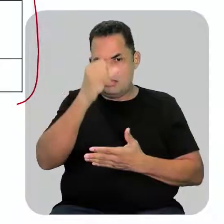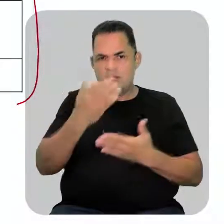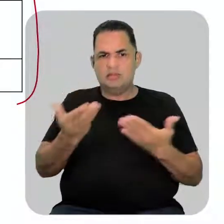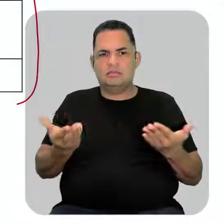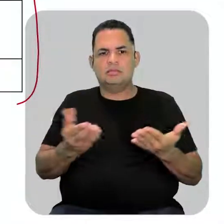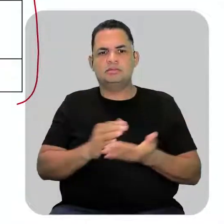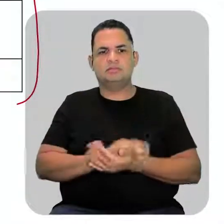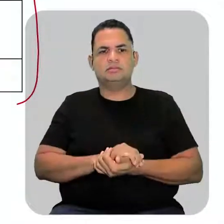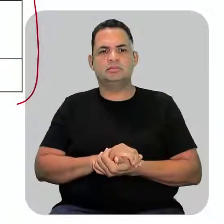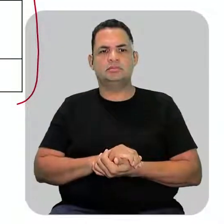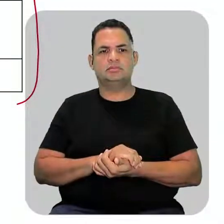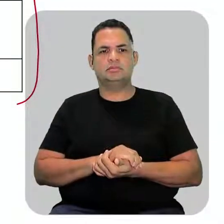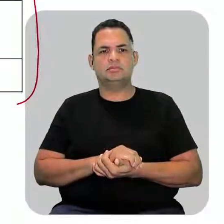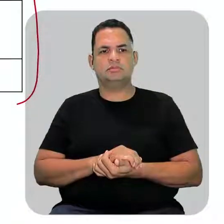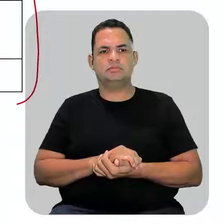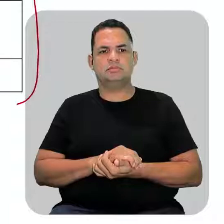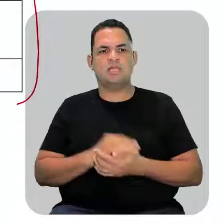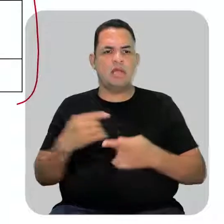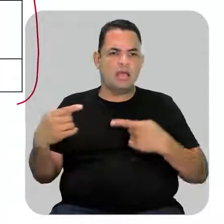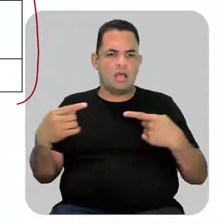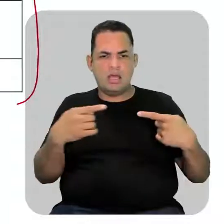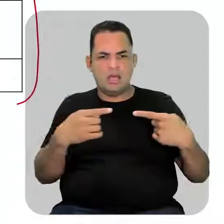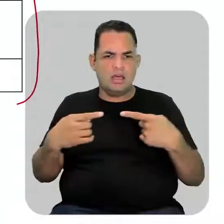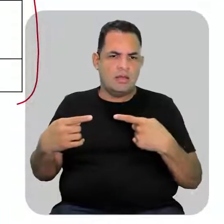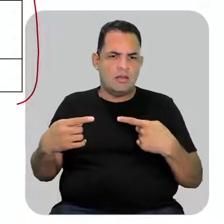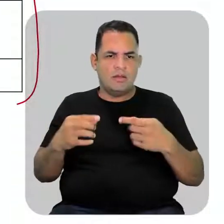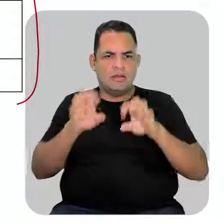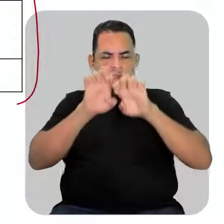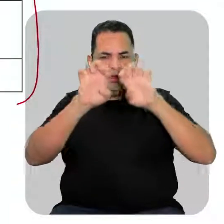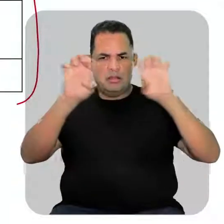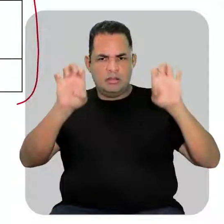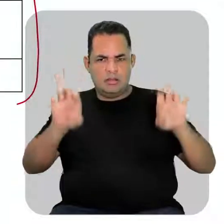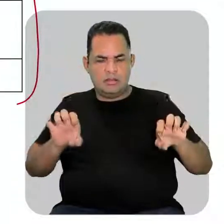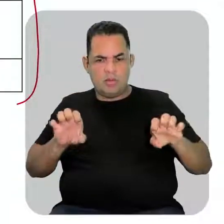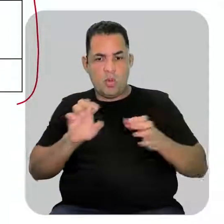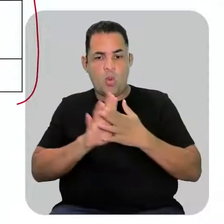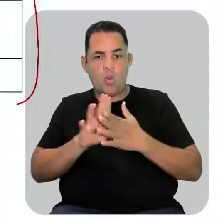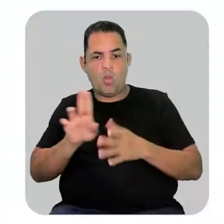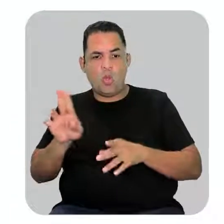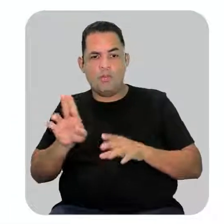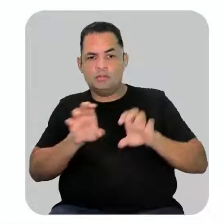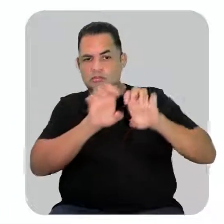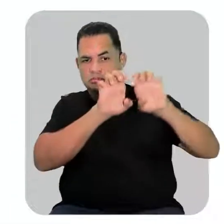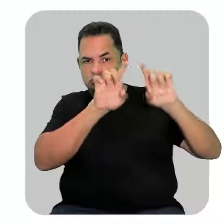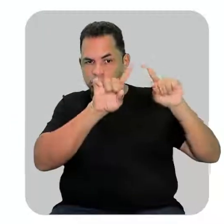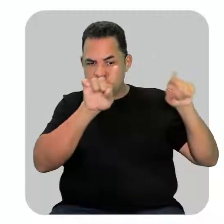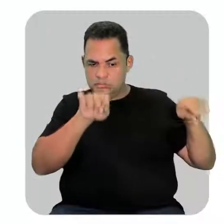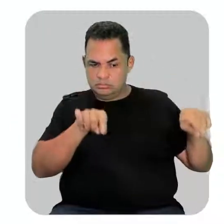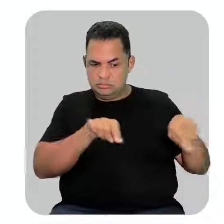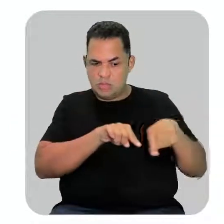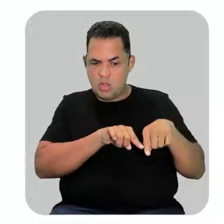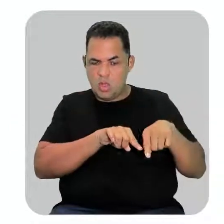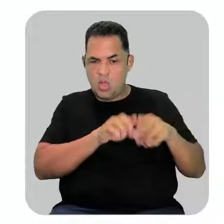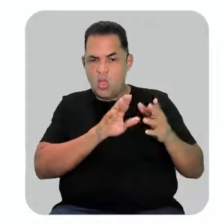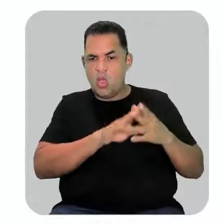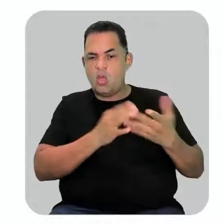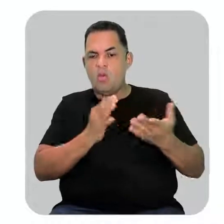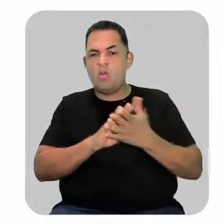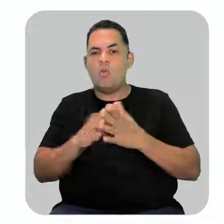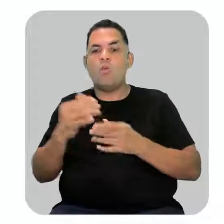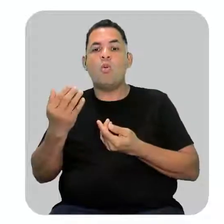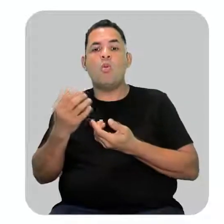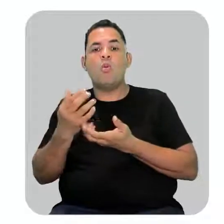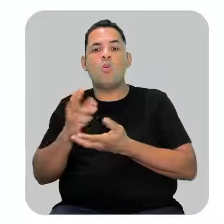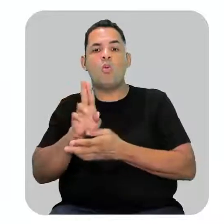a relacionar as estruturas com o nome. E a gente vai aprender e vai visualizar aqui